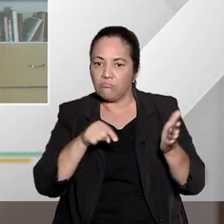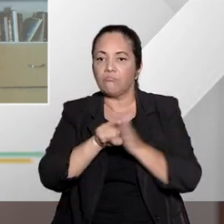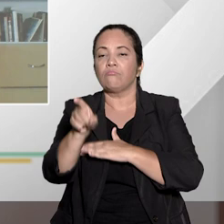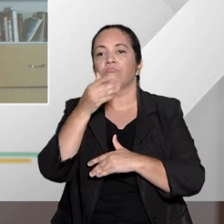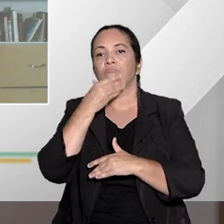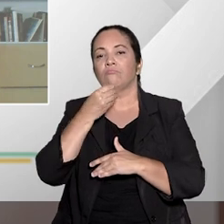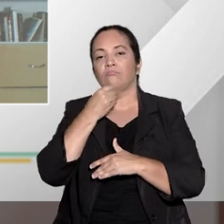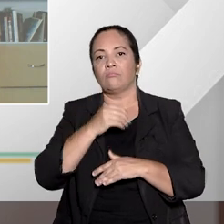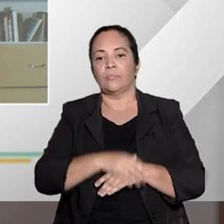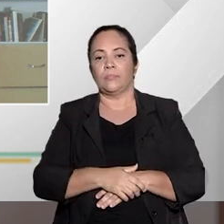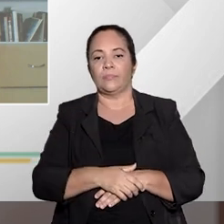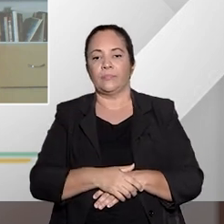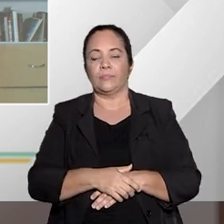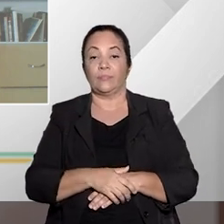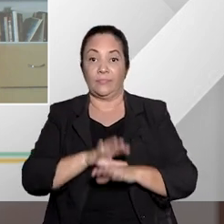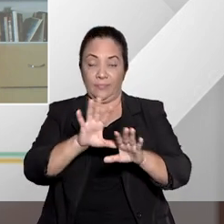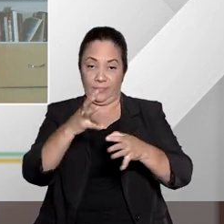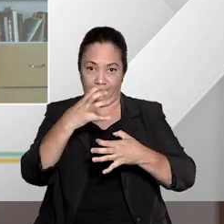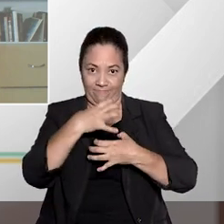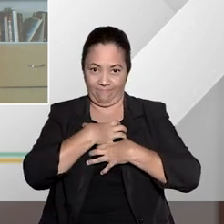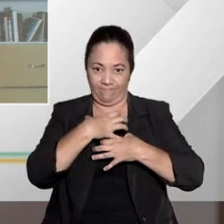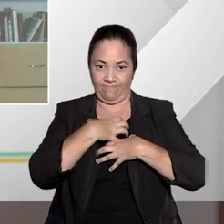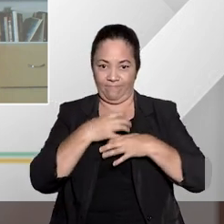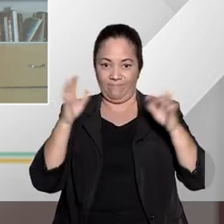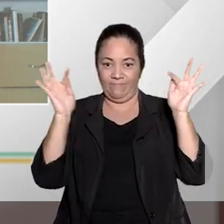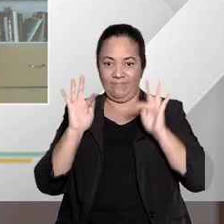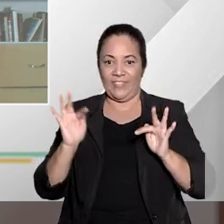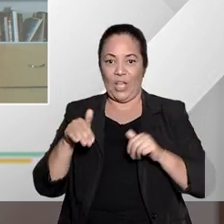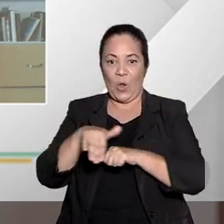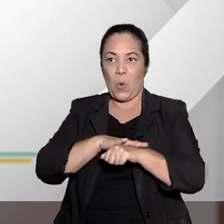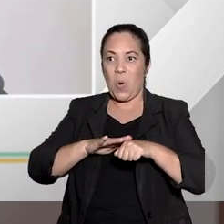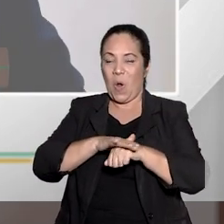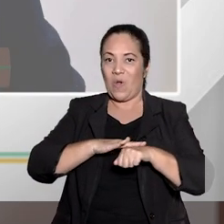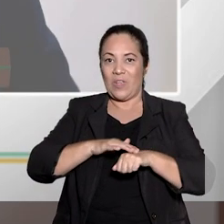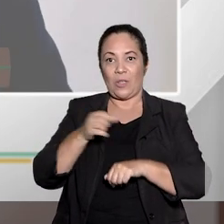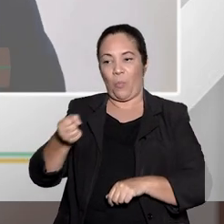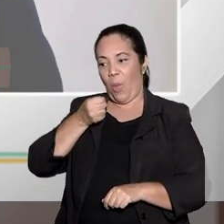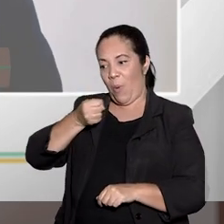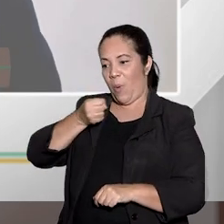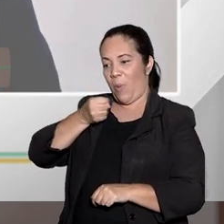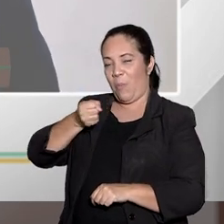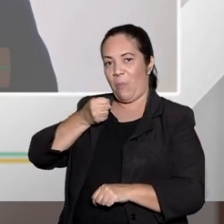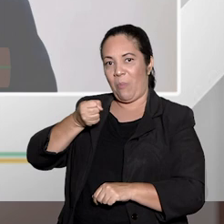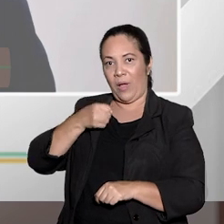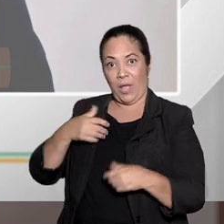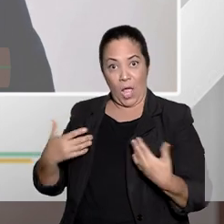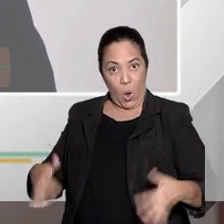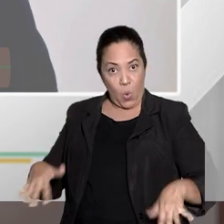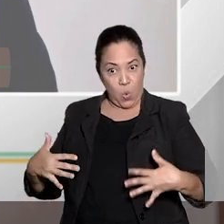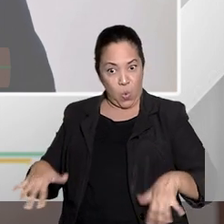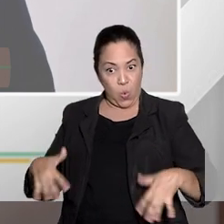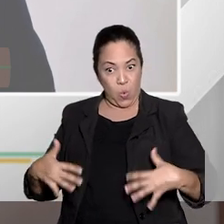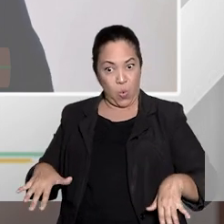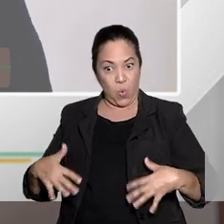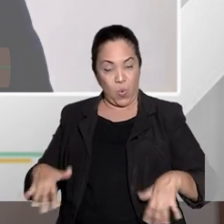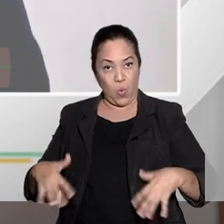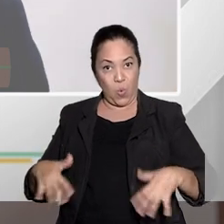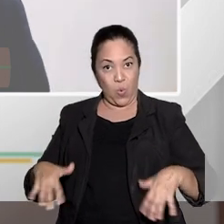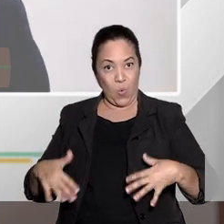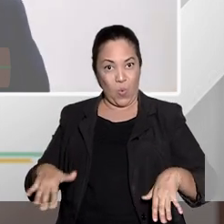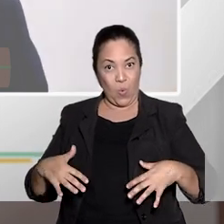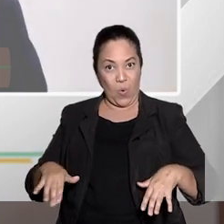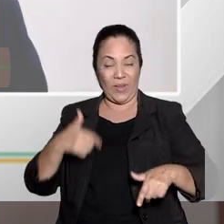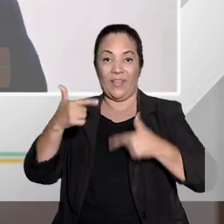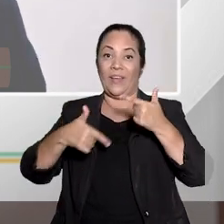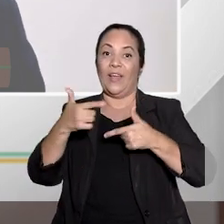Eu fico até feliz de estar conversando com uma jornalista que está tratando a partir do Superior Tribunal de Justiça, foi